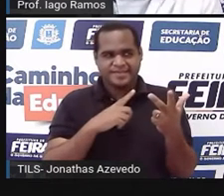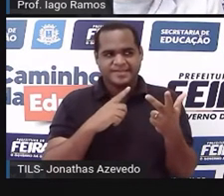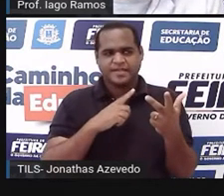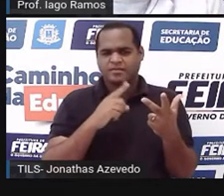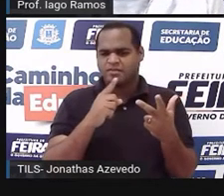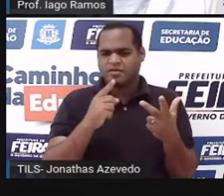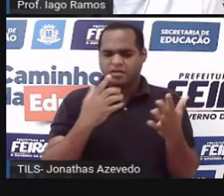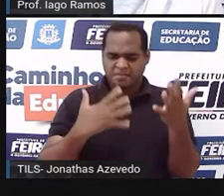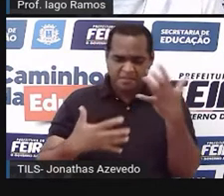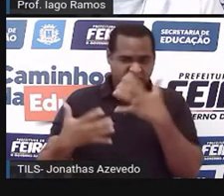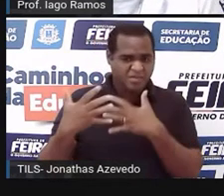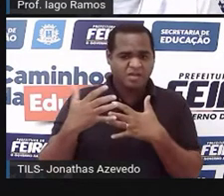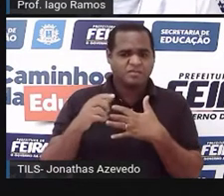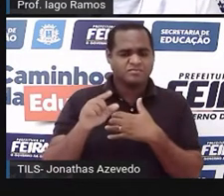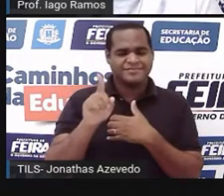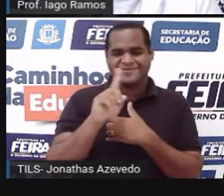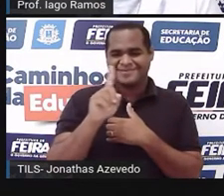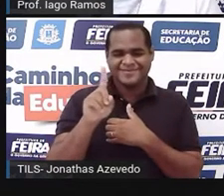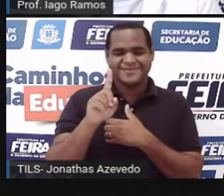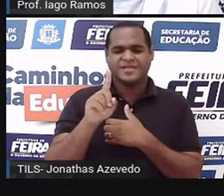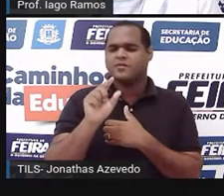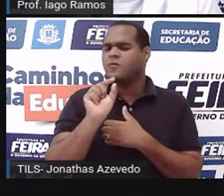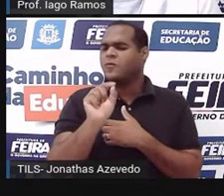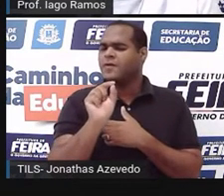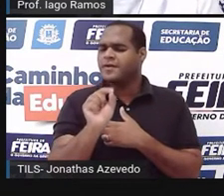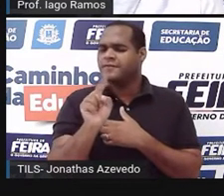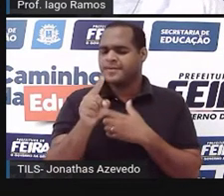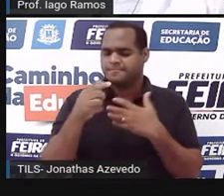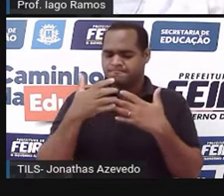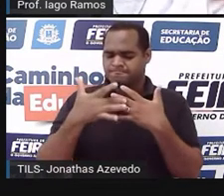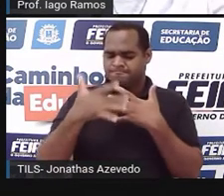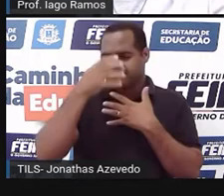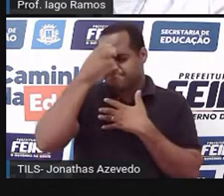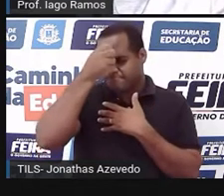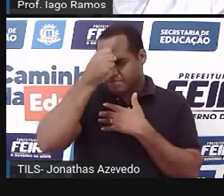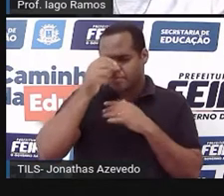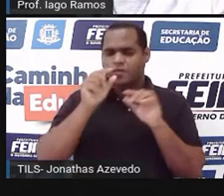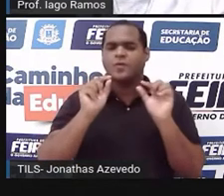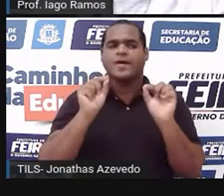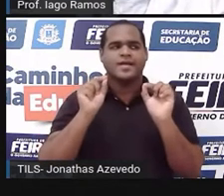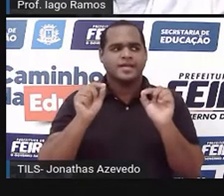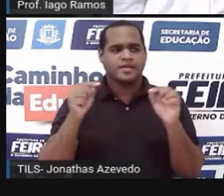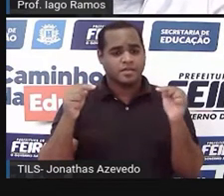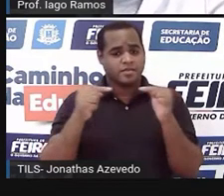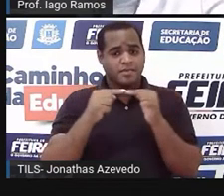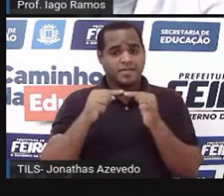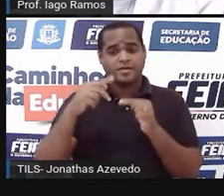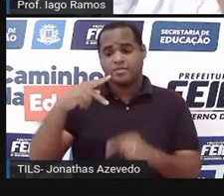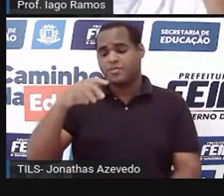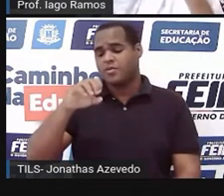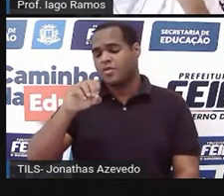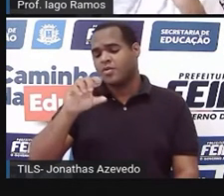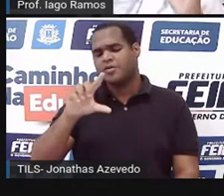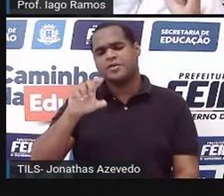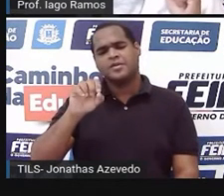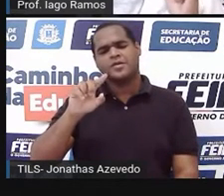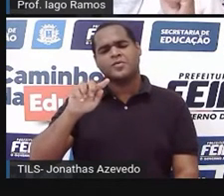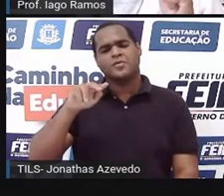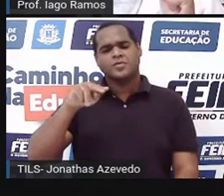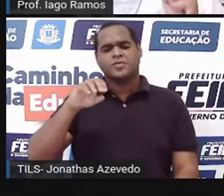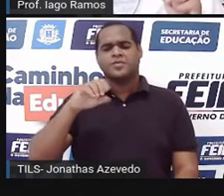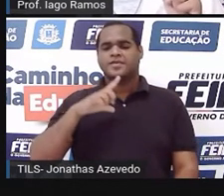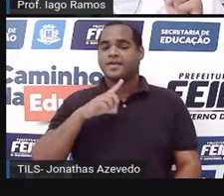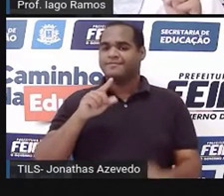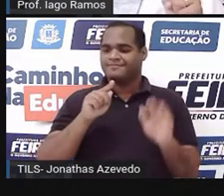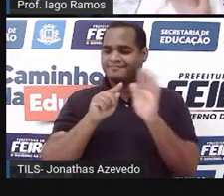tempo, e o que é que a gente já viu por aqui, né, sobre esse polígono? Que polígono é esse? A